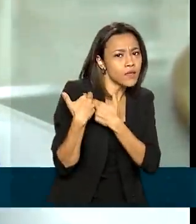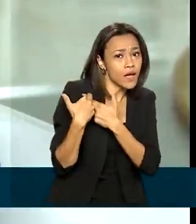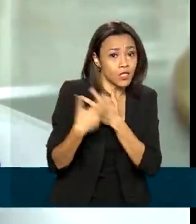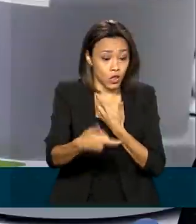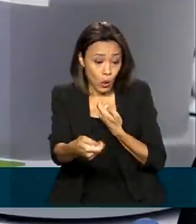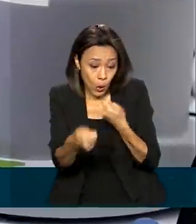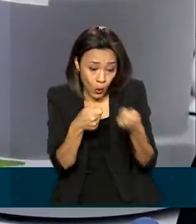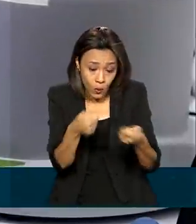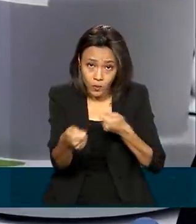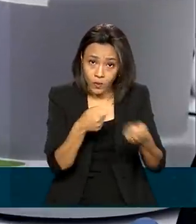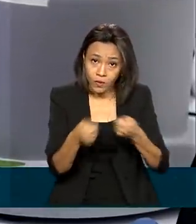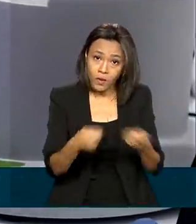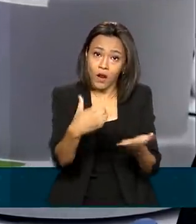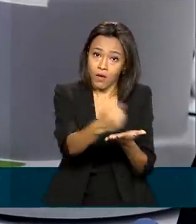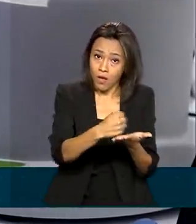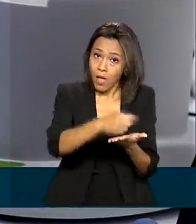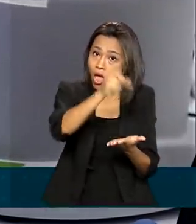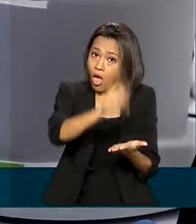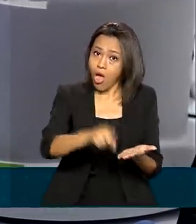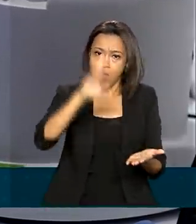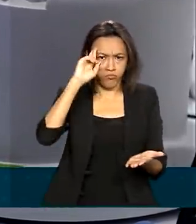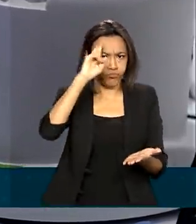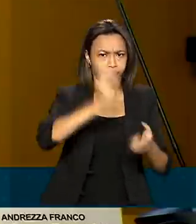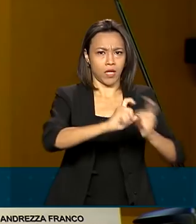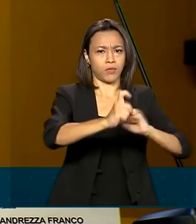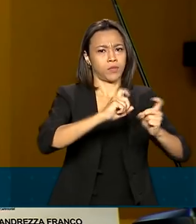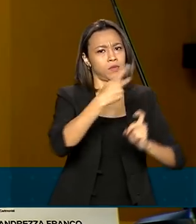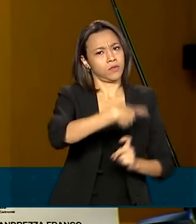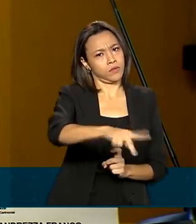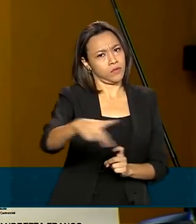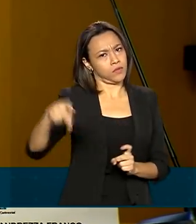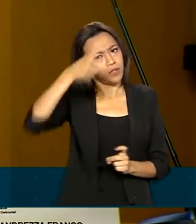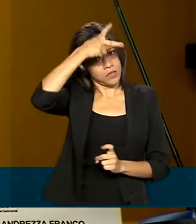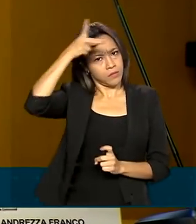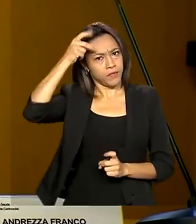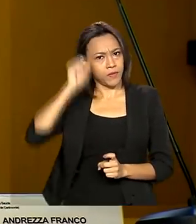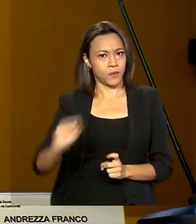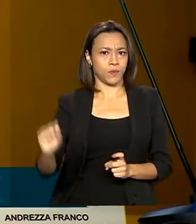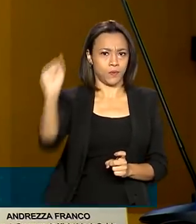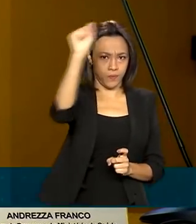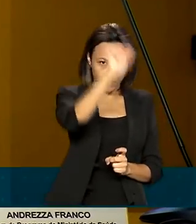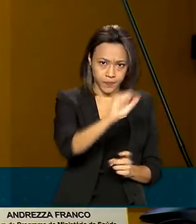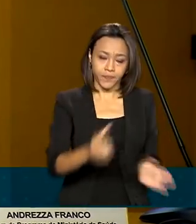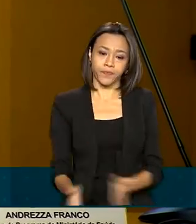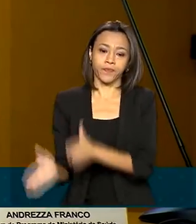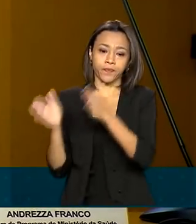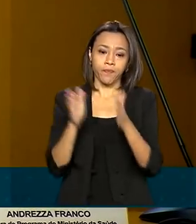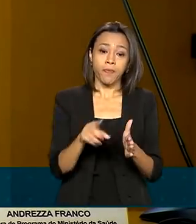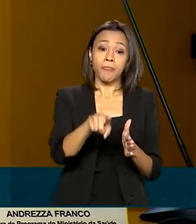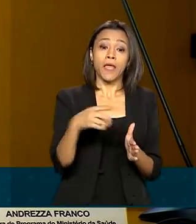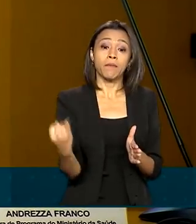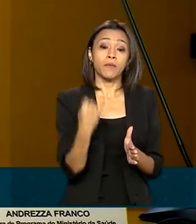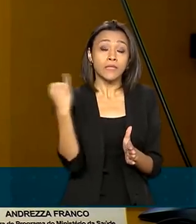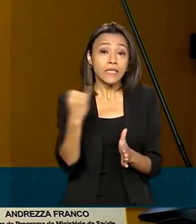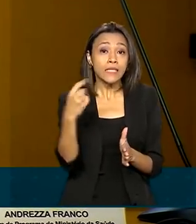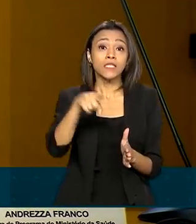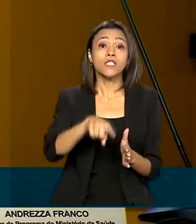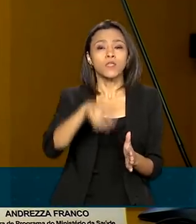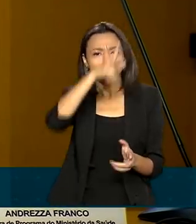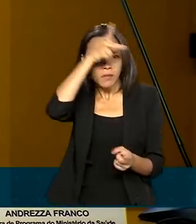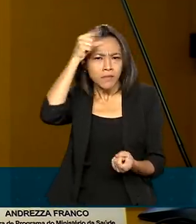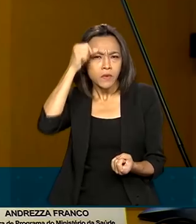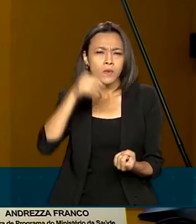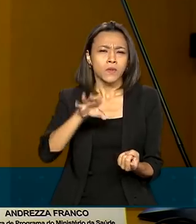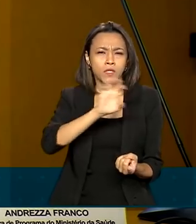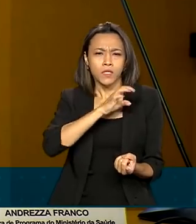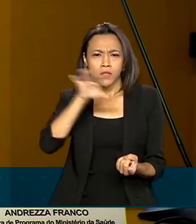controle desses insumos é dos gestores locais. É importante para os gestores de saúde, inclusive das unidades, especialmente a